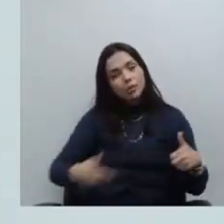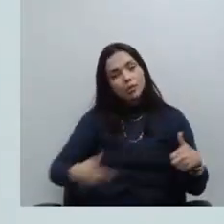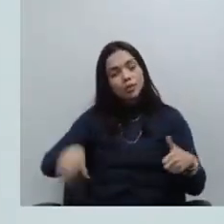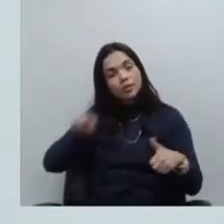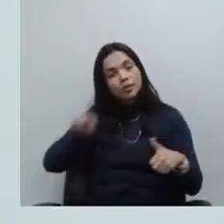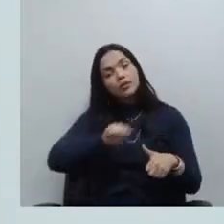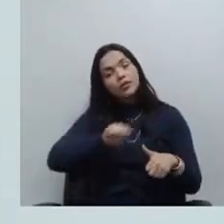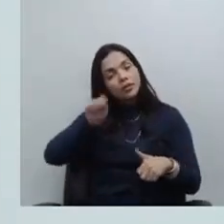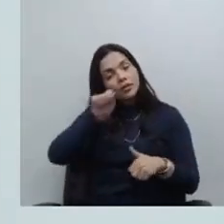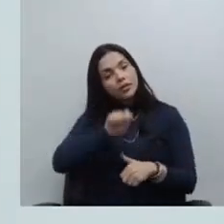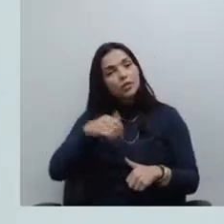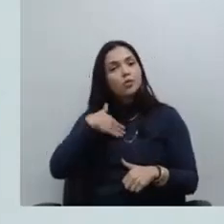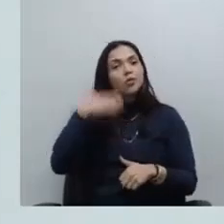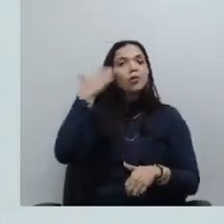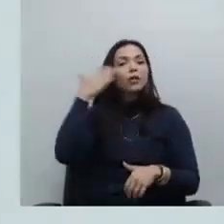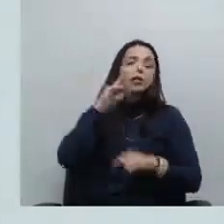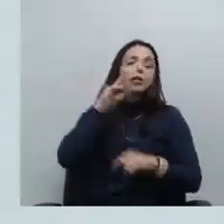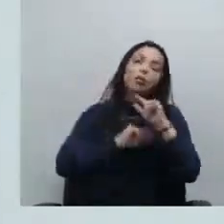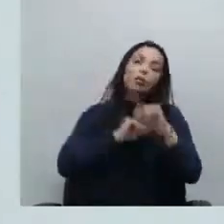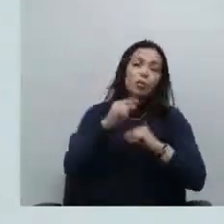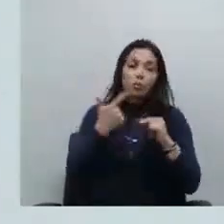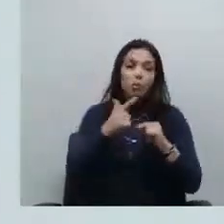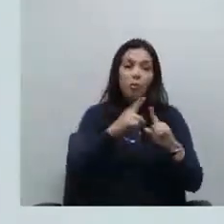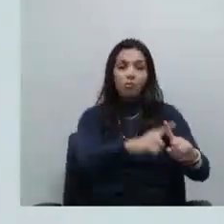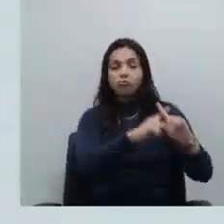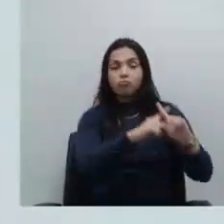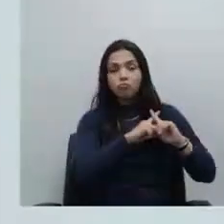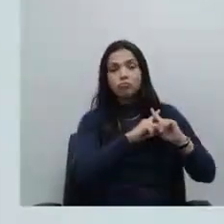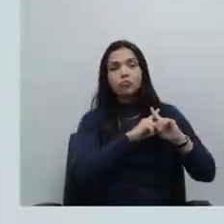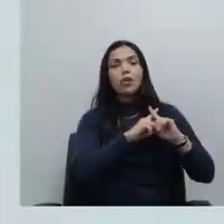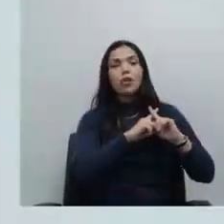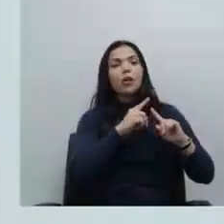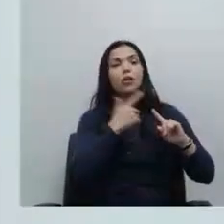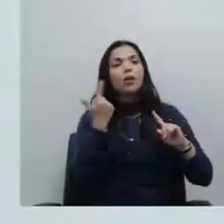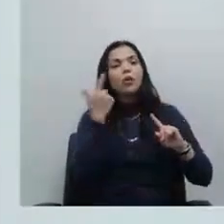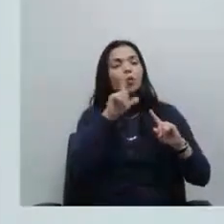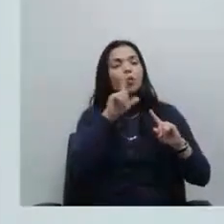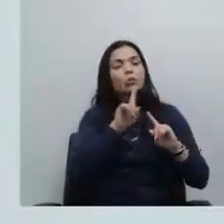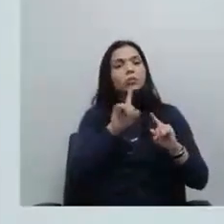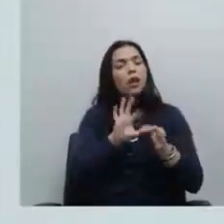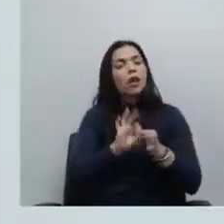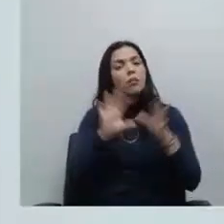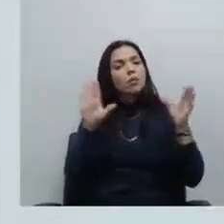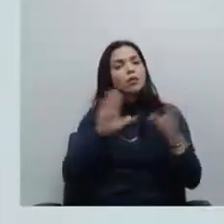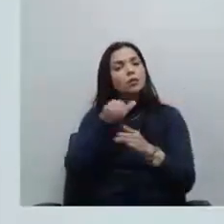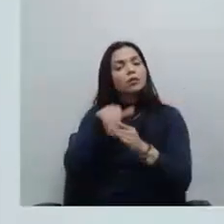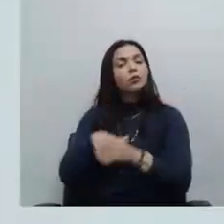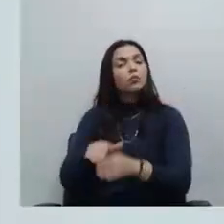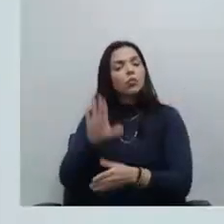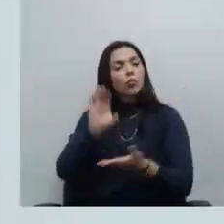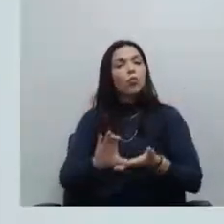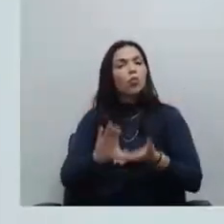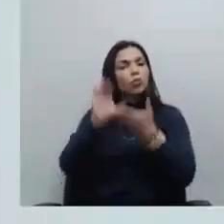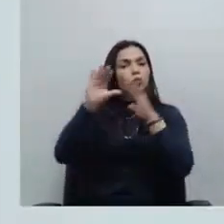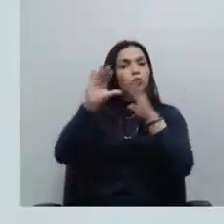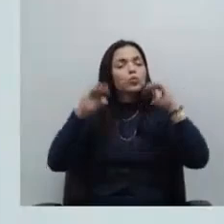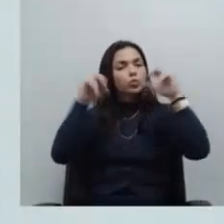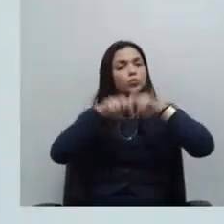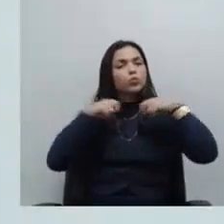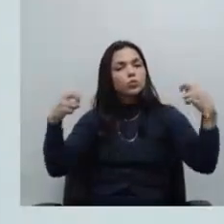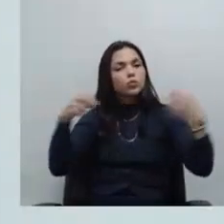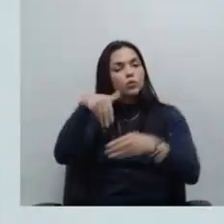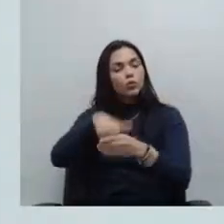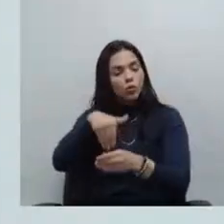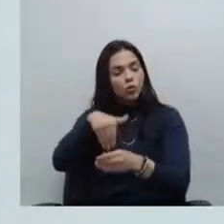entendo que não há qualquer vedação para que essas pautas sejam estabelecidas por uma deliberação do conselho superior mas é claro que